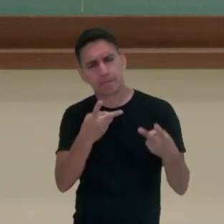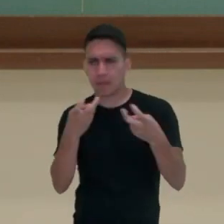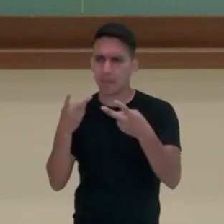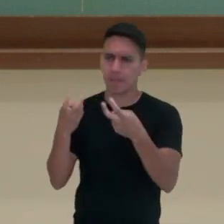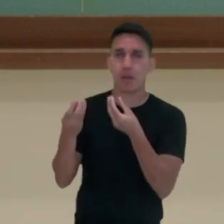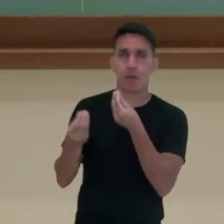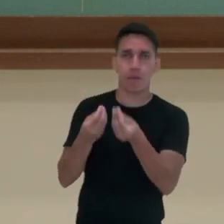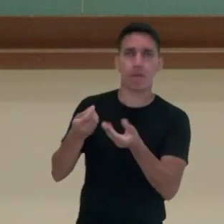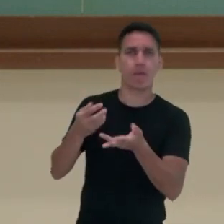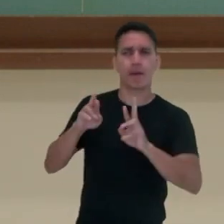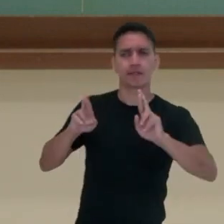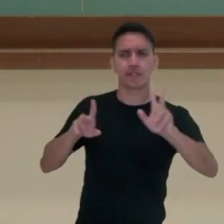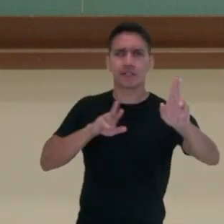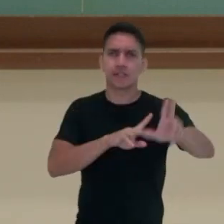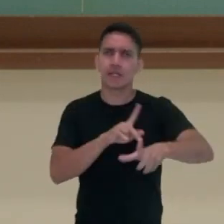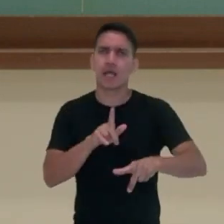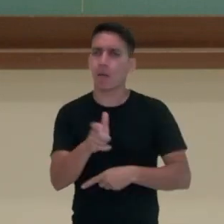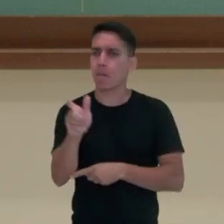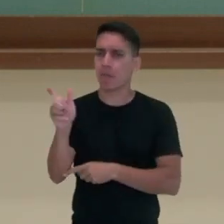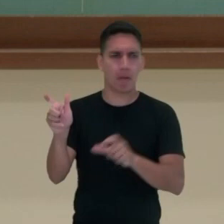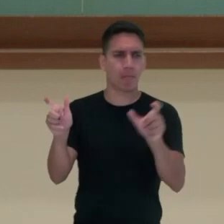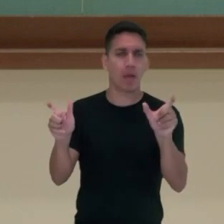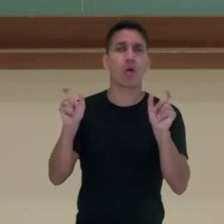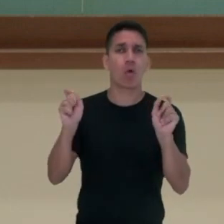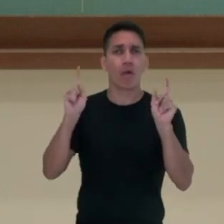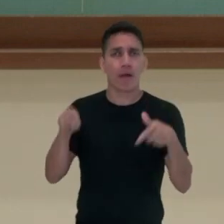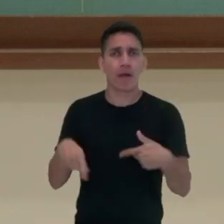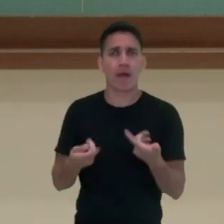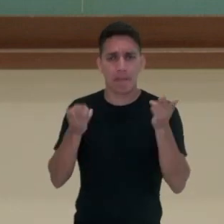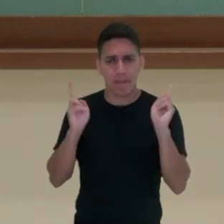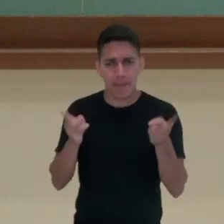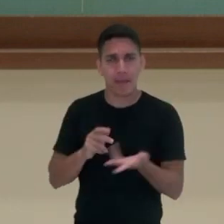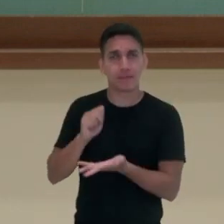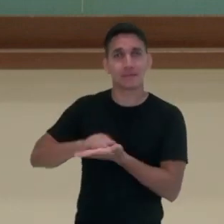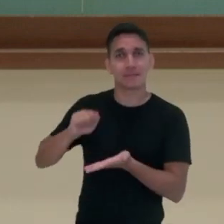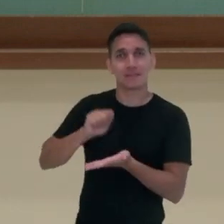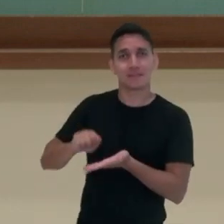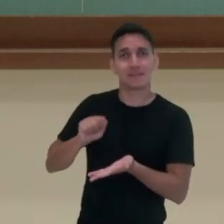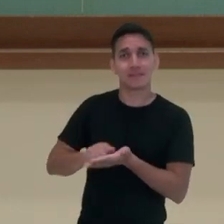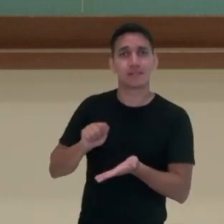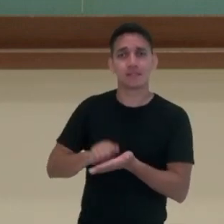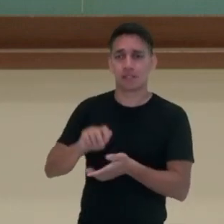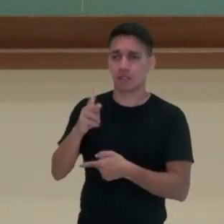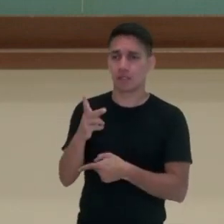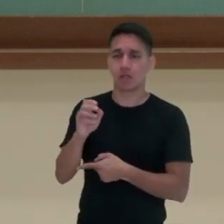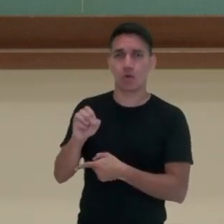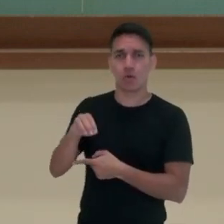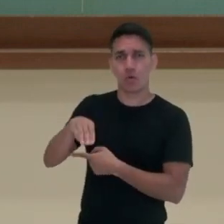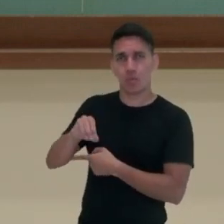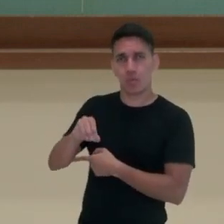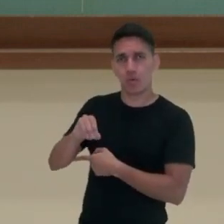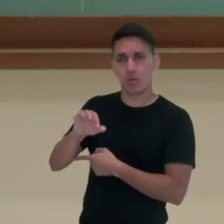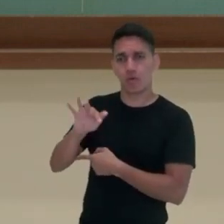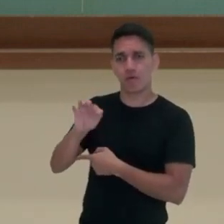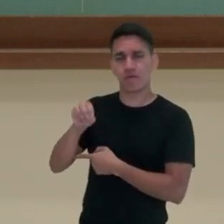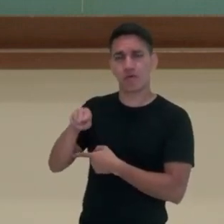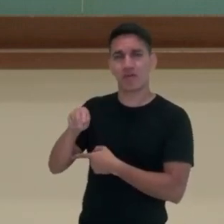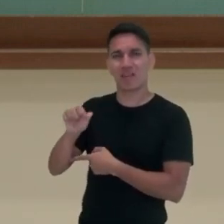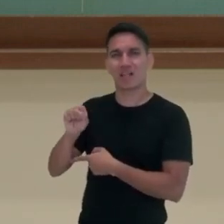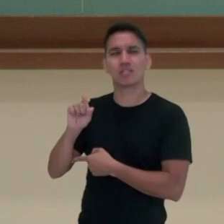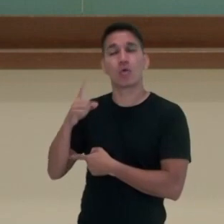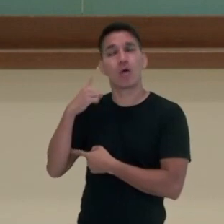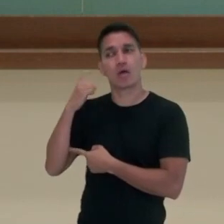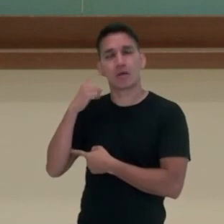quais são as diferenças entre palavras que são homófonas, que apresentam o mesmo som, e heterófonas, que